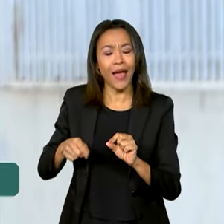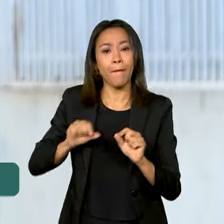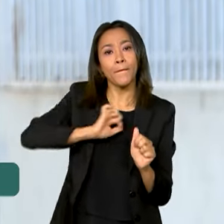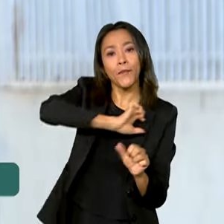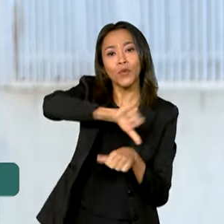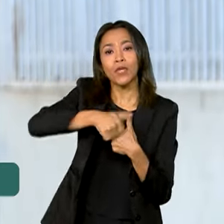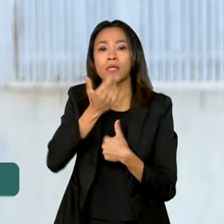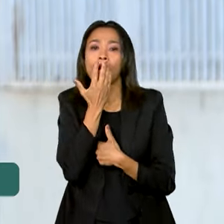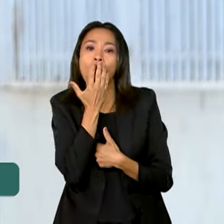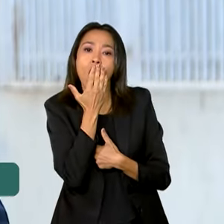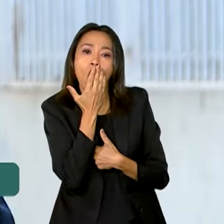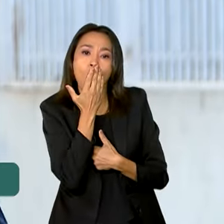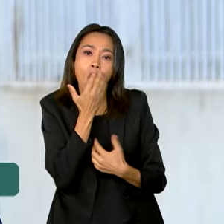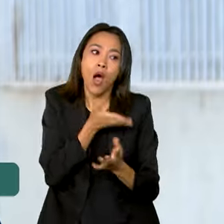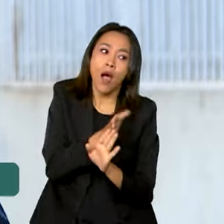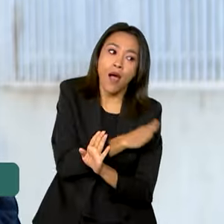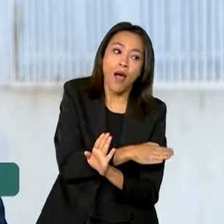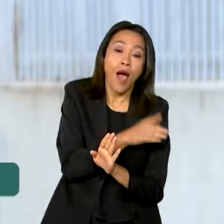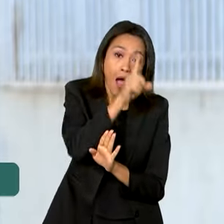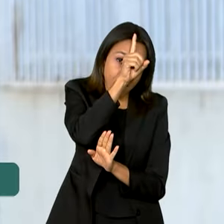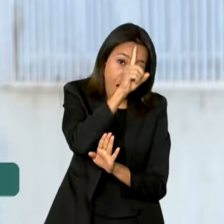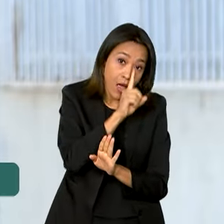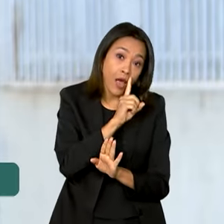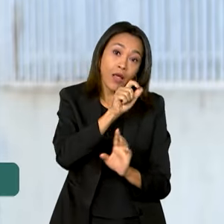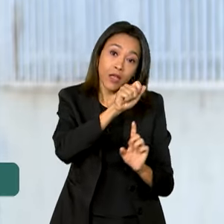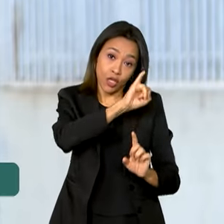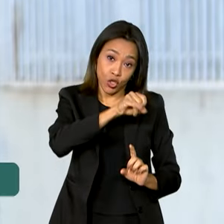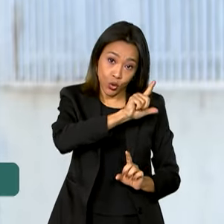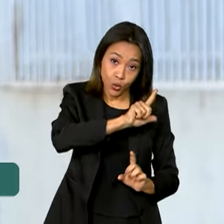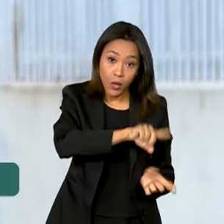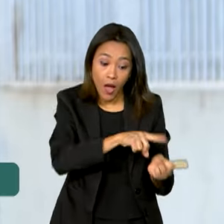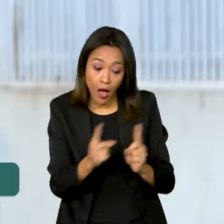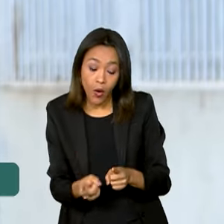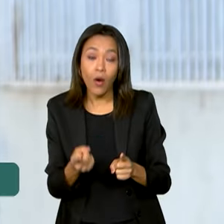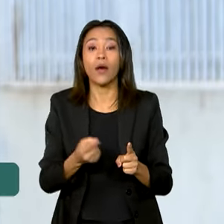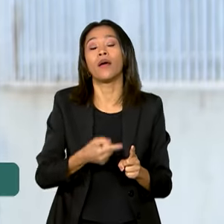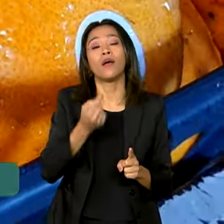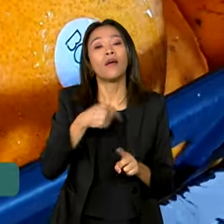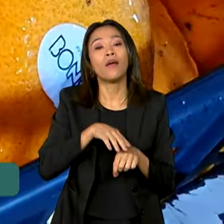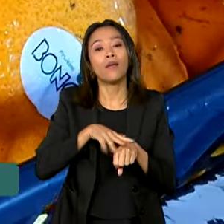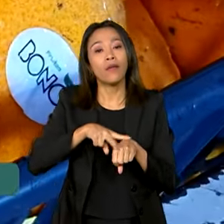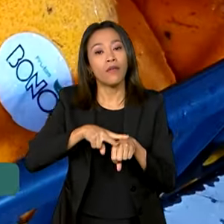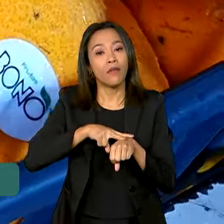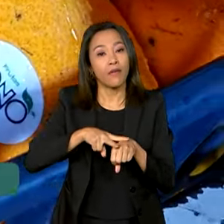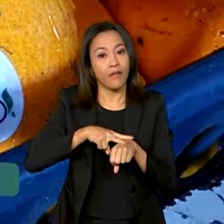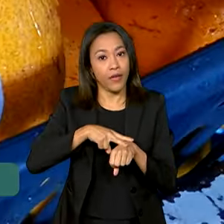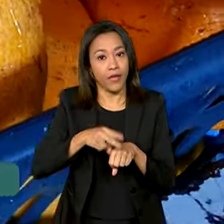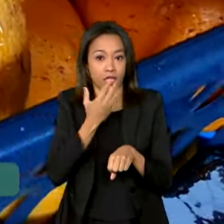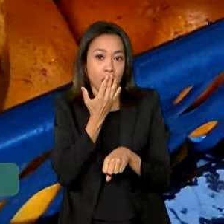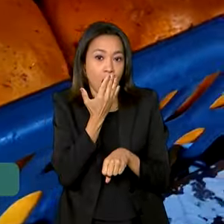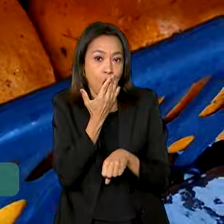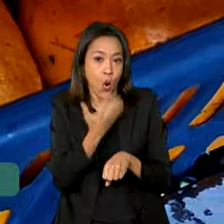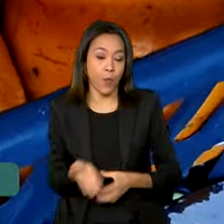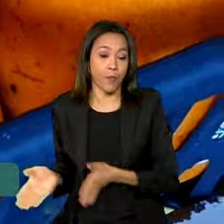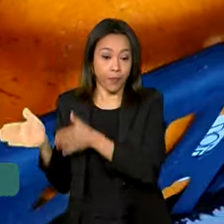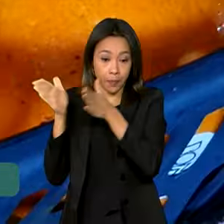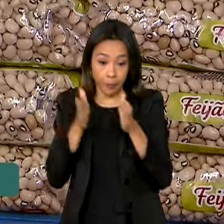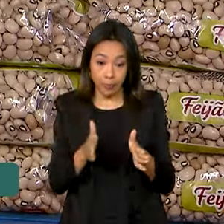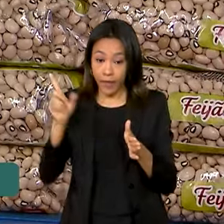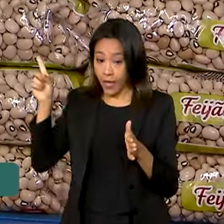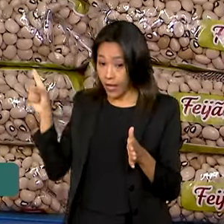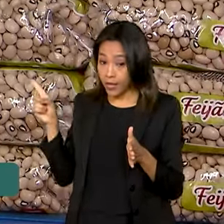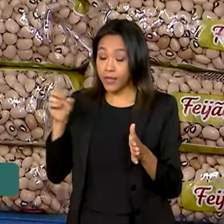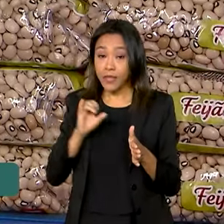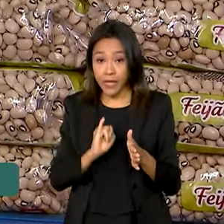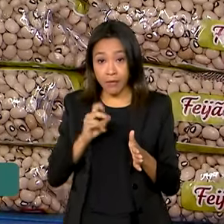tarifária, que passou de amarela em julho para verde em agosto. O Índice Nacional de Preços ao Consumidor Amplo